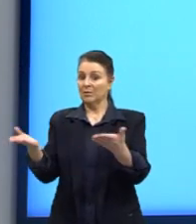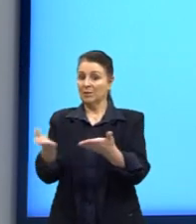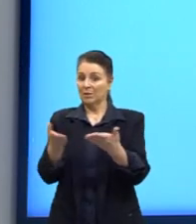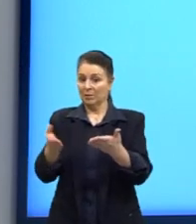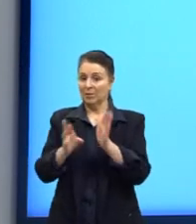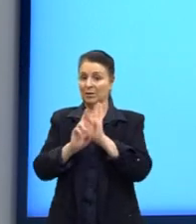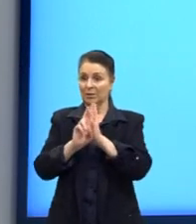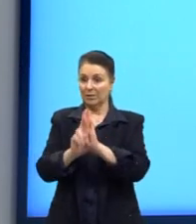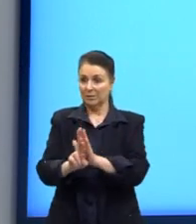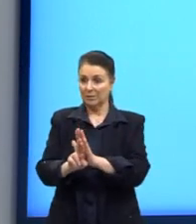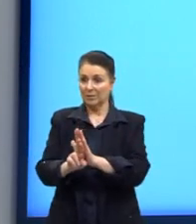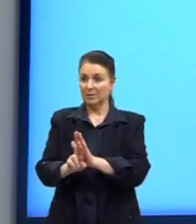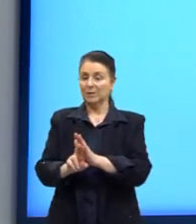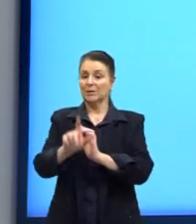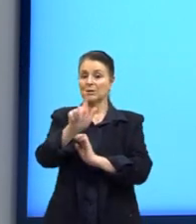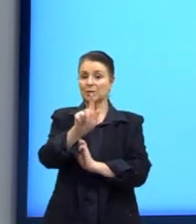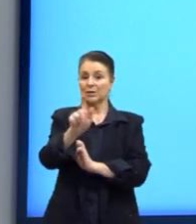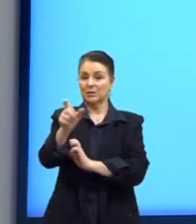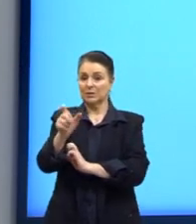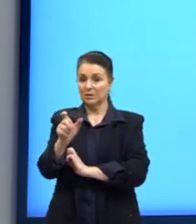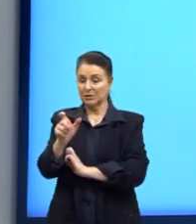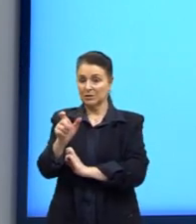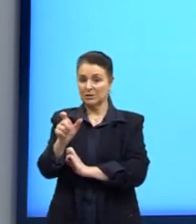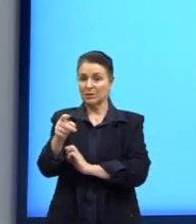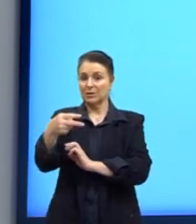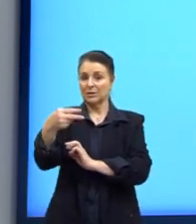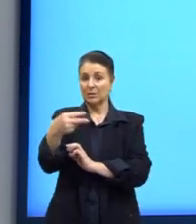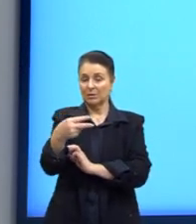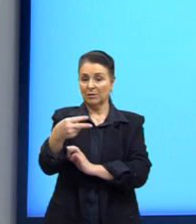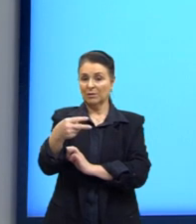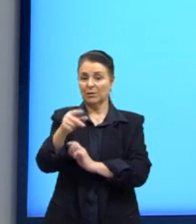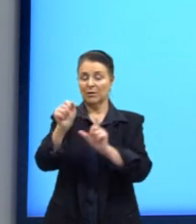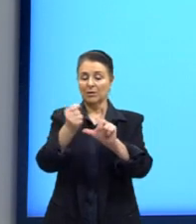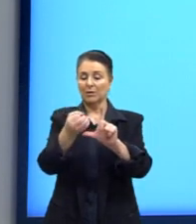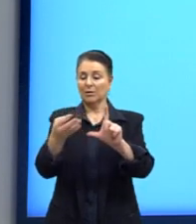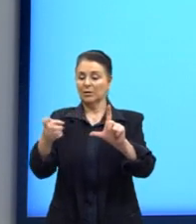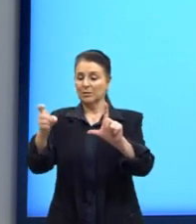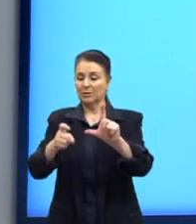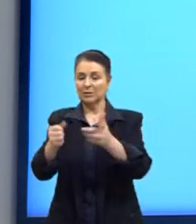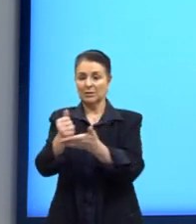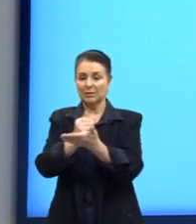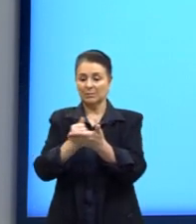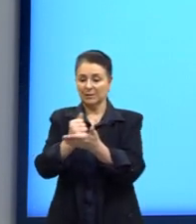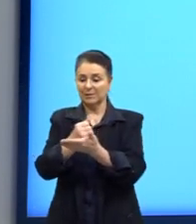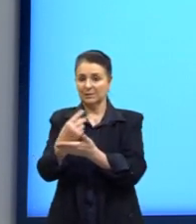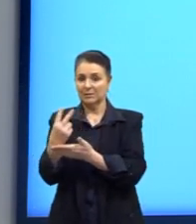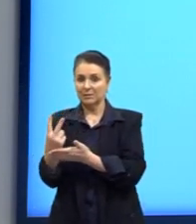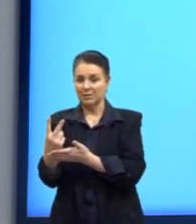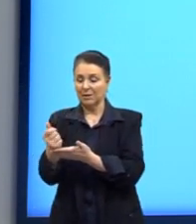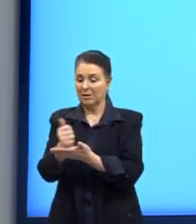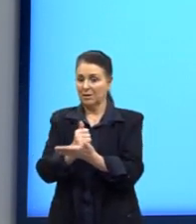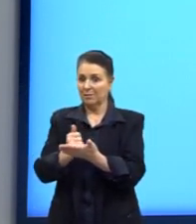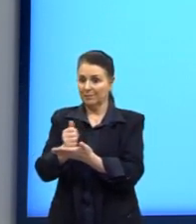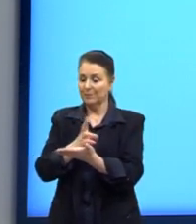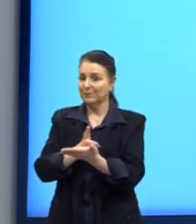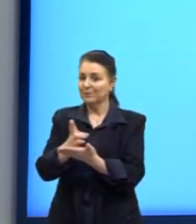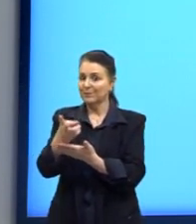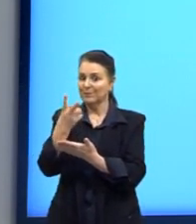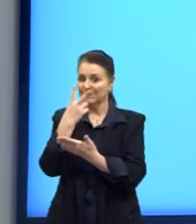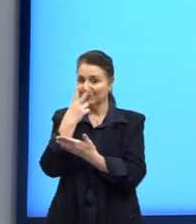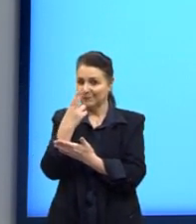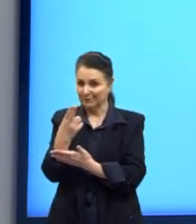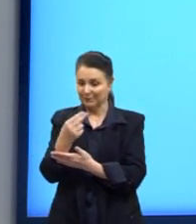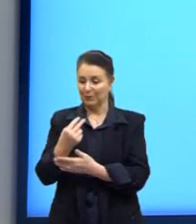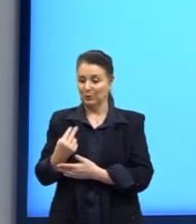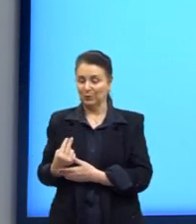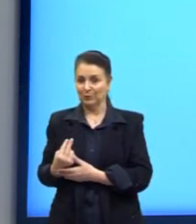então, por g de x igual ao logaritmo de x na base 2. A nossa base permaneceu a mesma, né? O